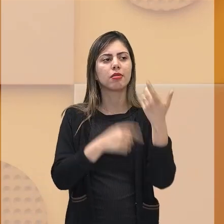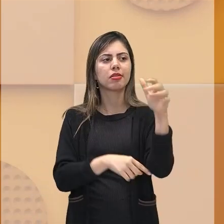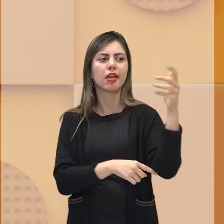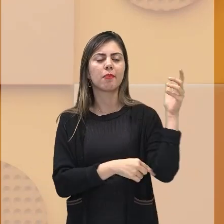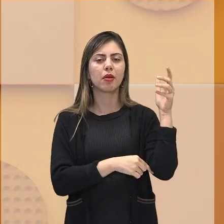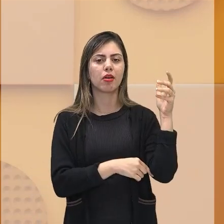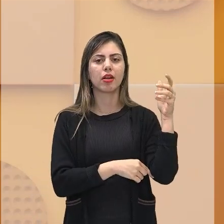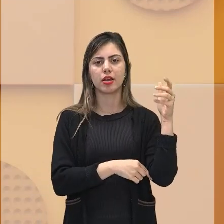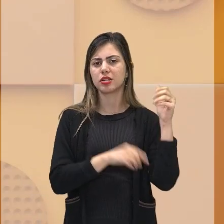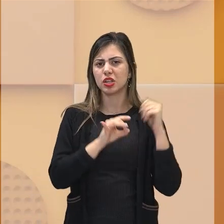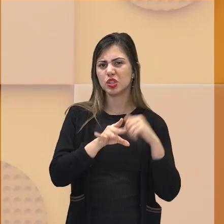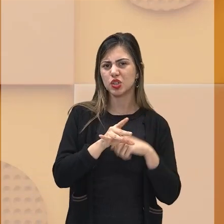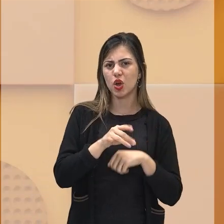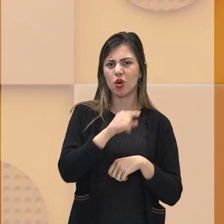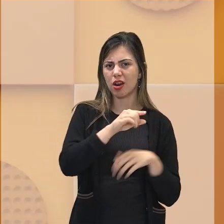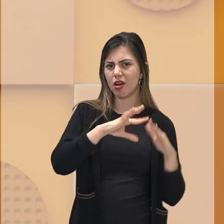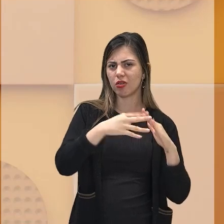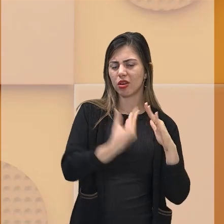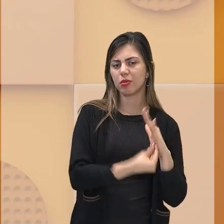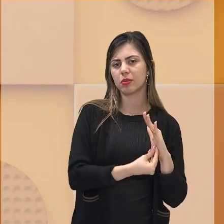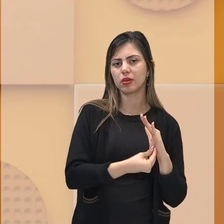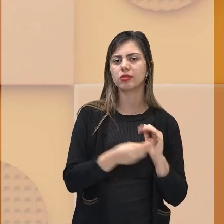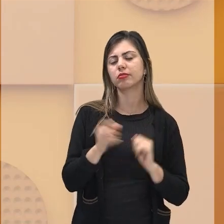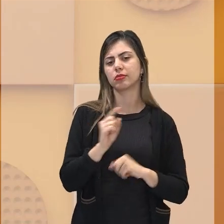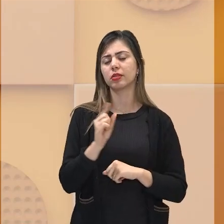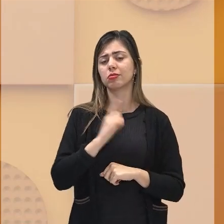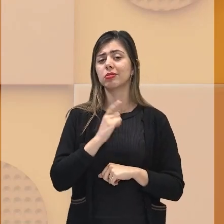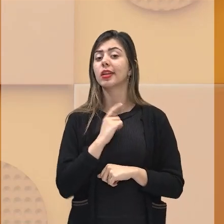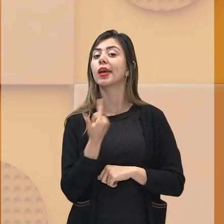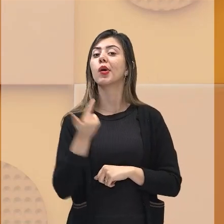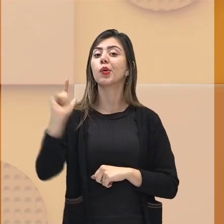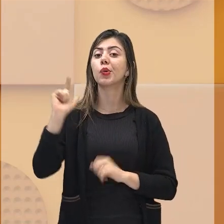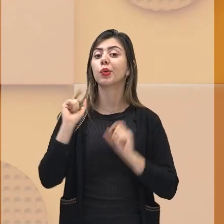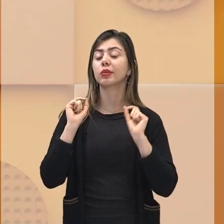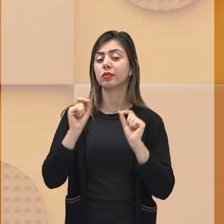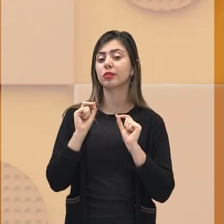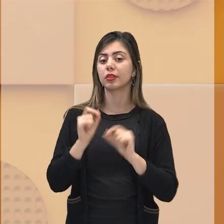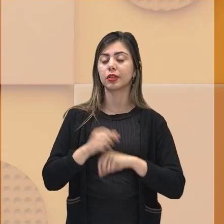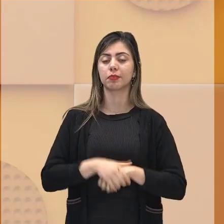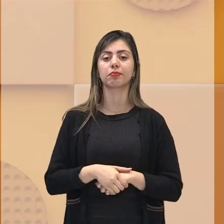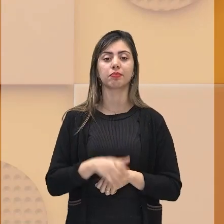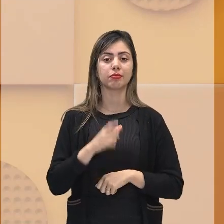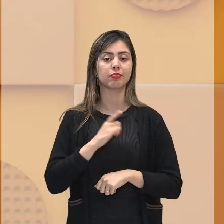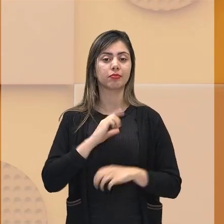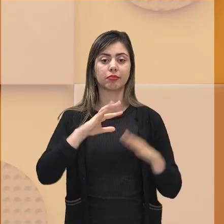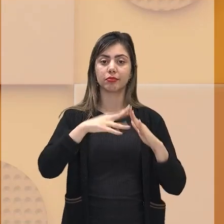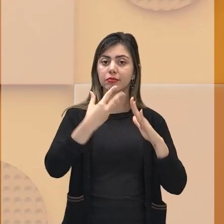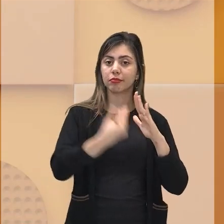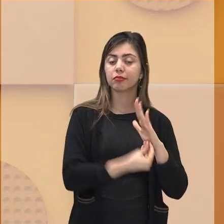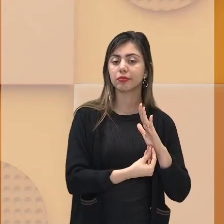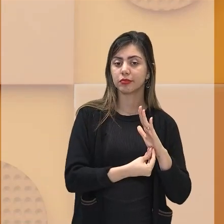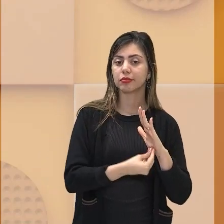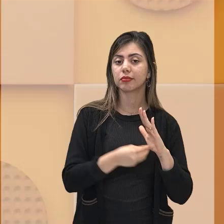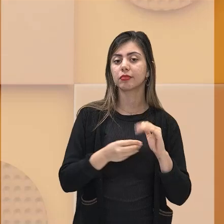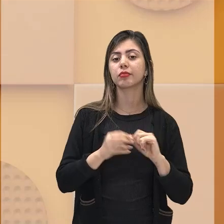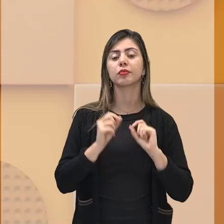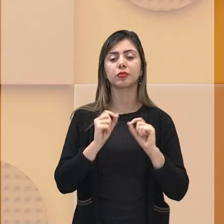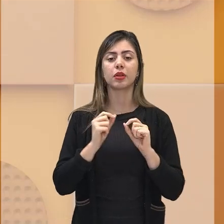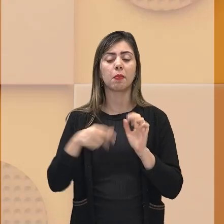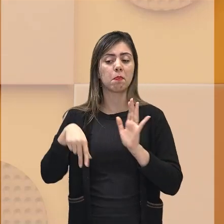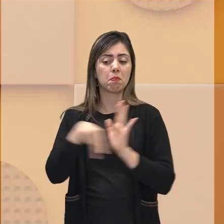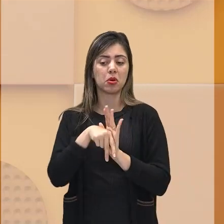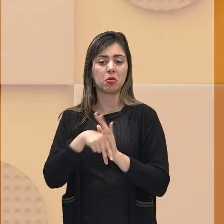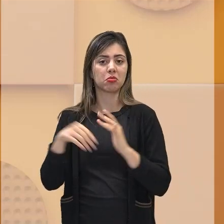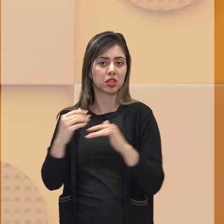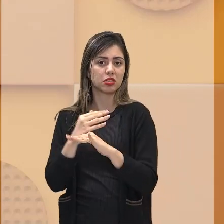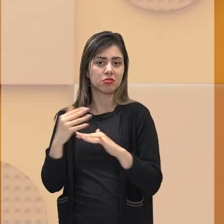incrustadas no meio das florestas que existem. Temos também exemplos de resistência de quilombos, chamados de quilombos urbanos, no